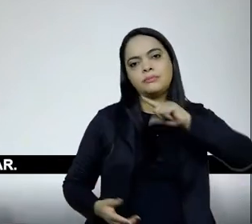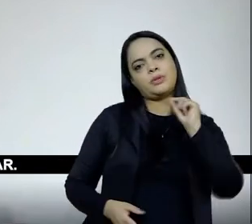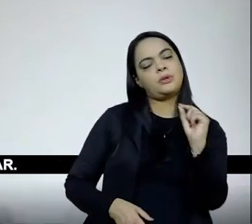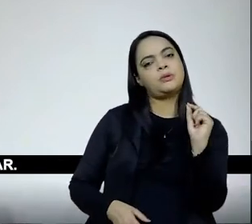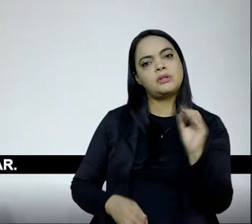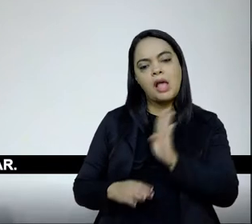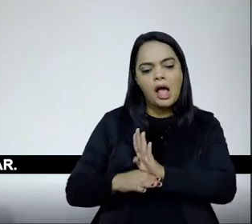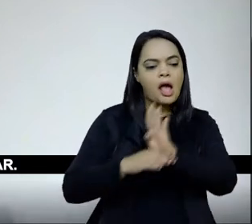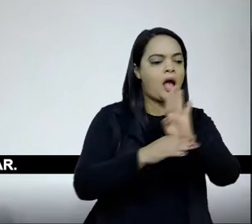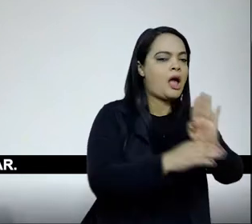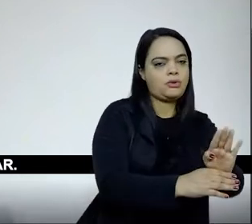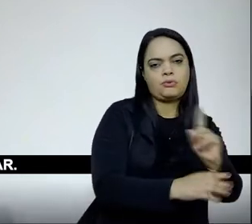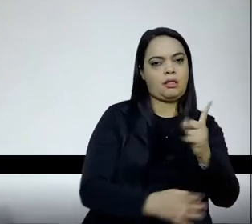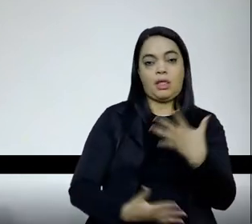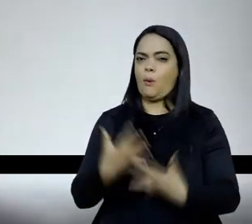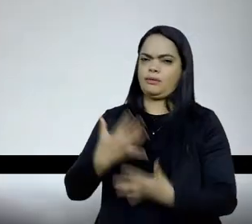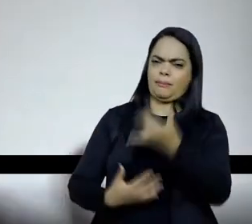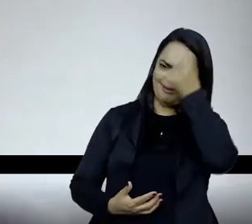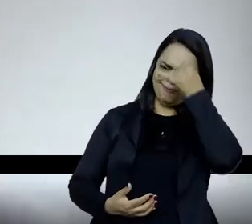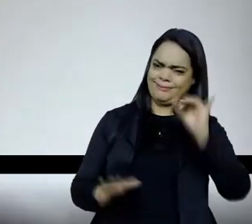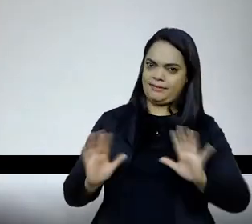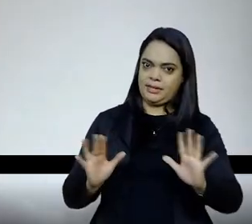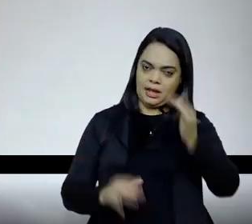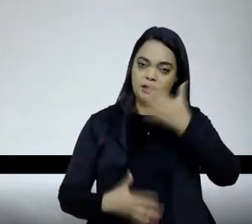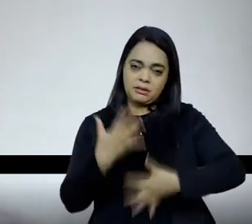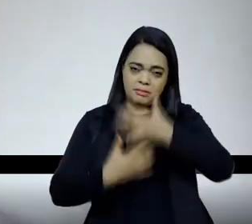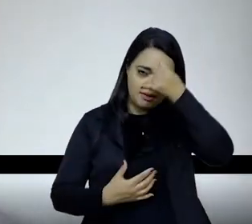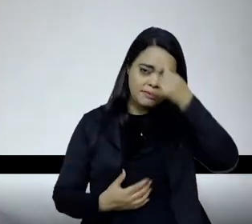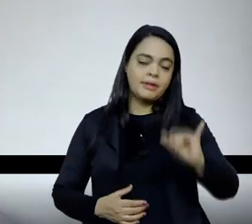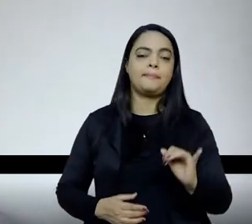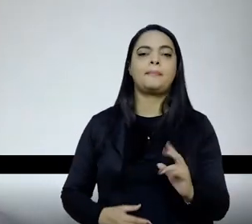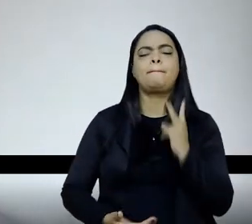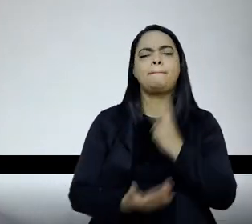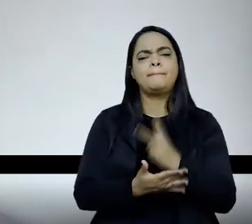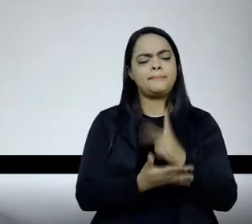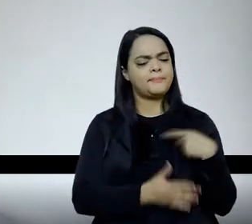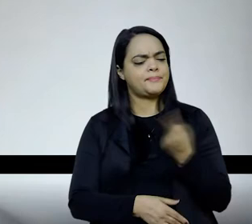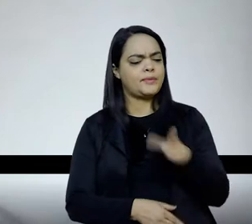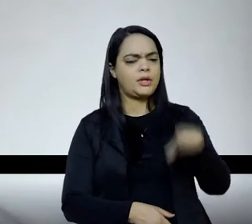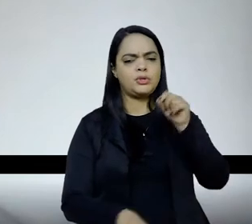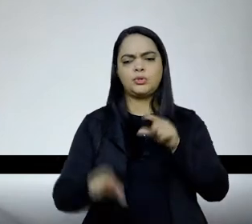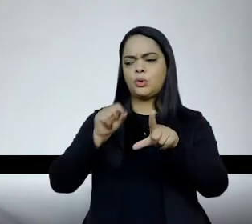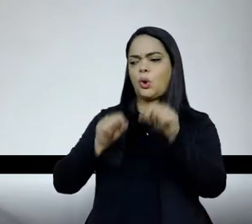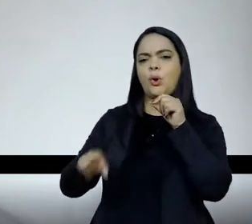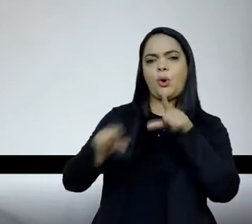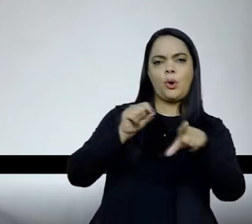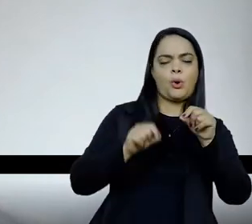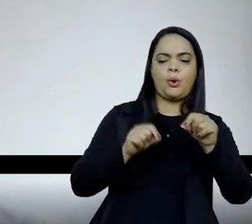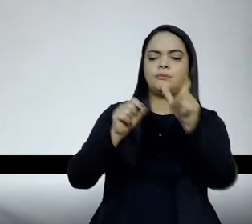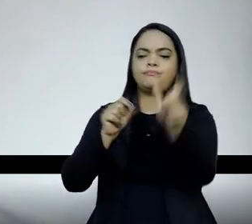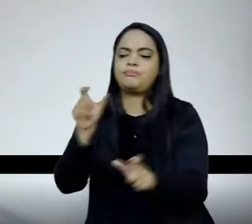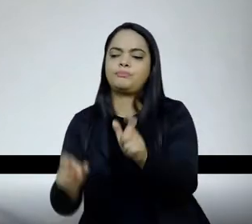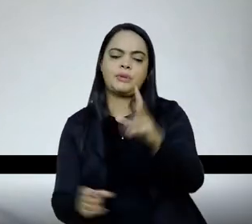mais ajudar do que atrapalhar, né? Ou seja, querem dizer, mesmo que a nossa escolha seja pelos sujeitos, não deixar que